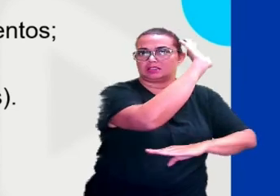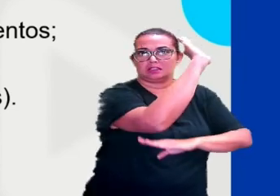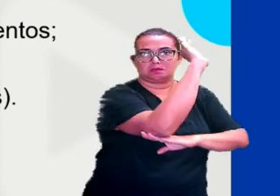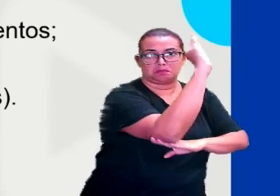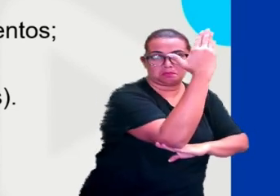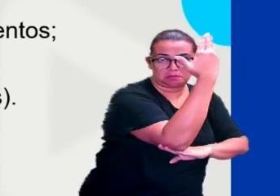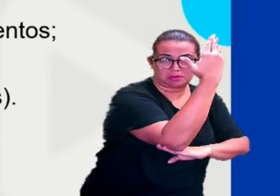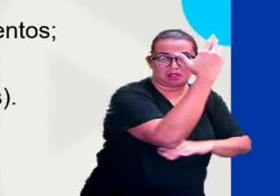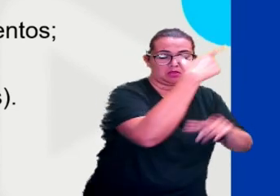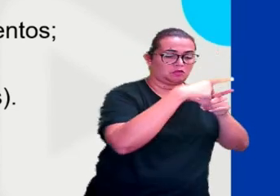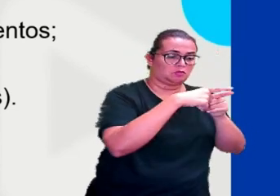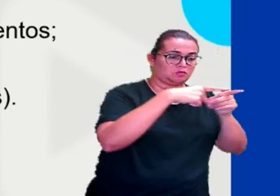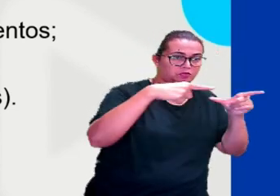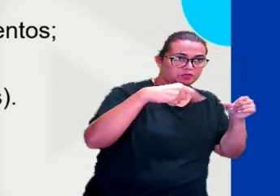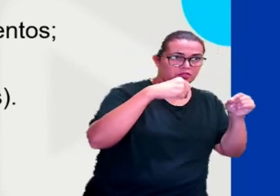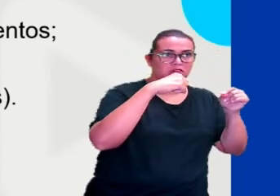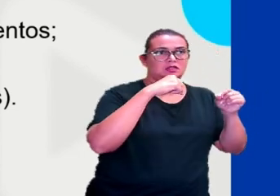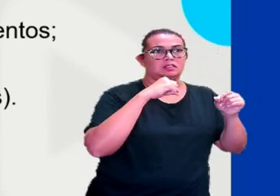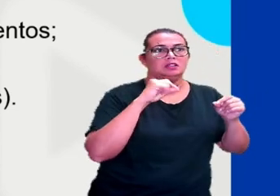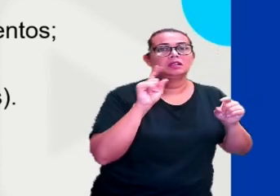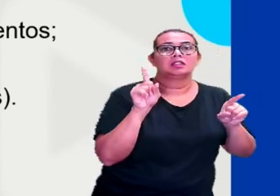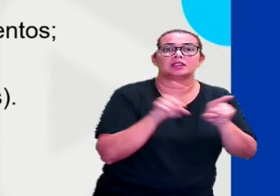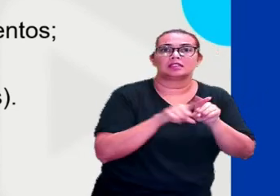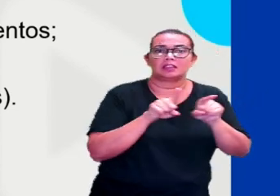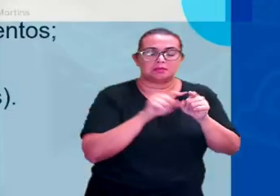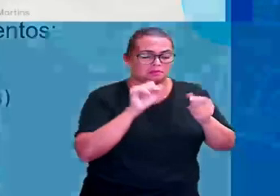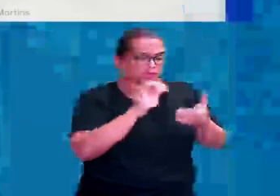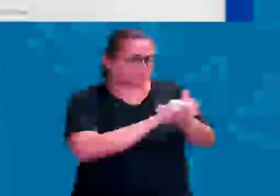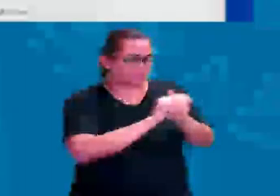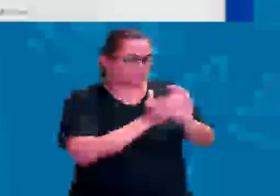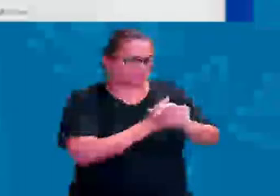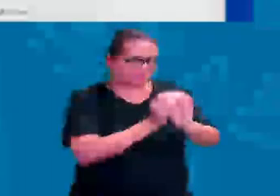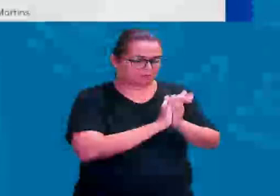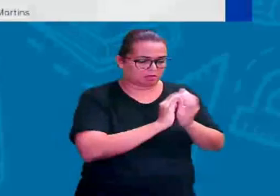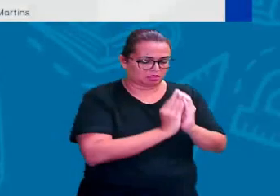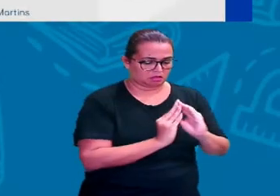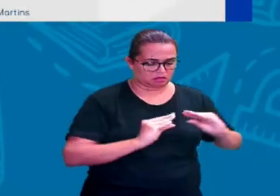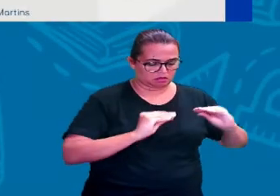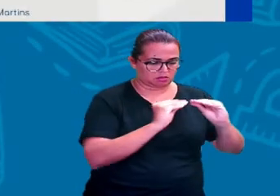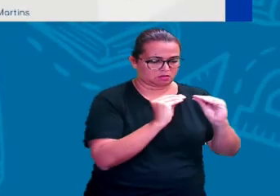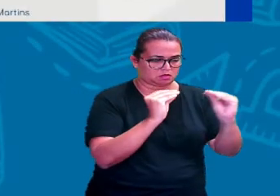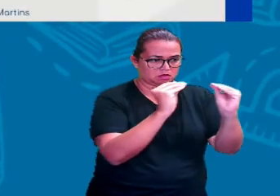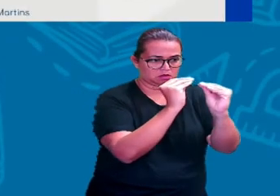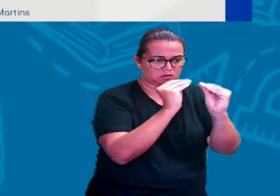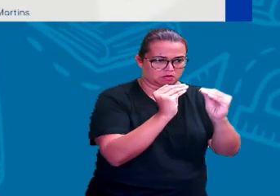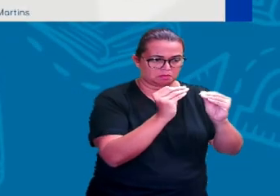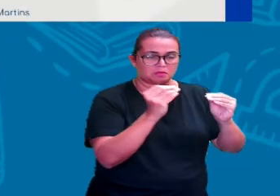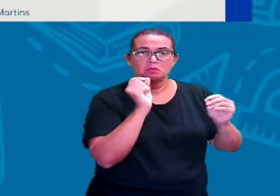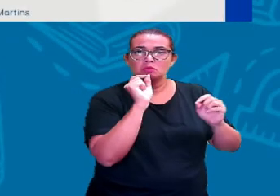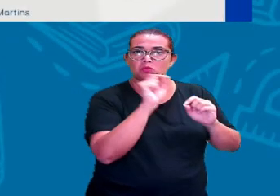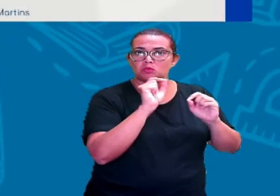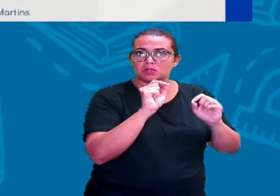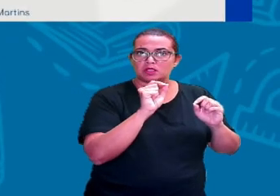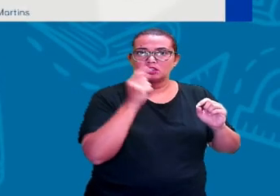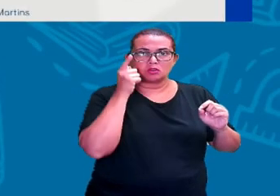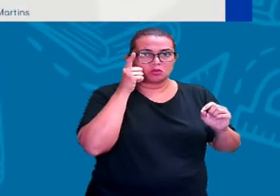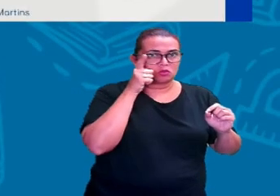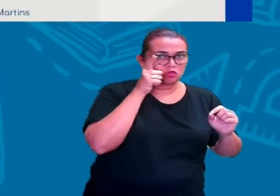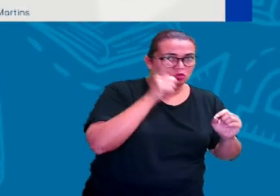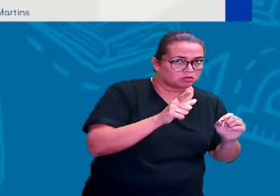perdão, de cerâmica para cozinhar e armazenar os alimentos. E também a